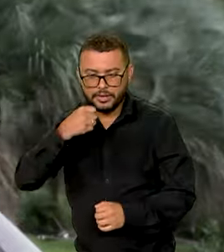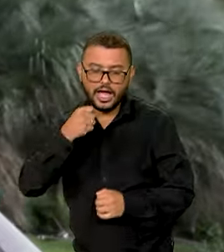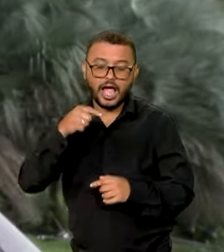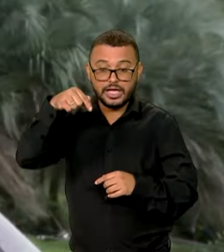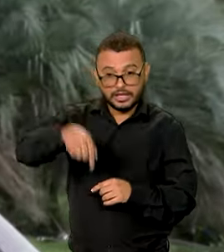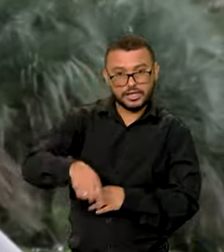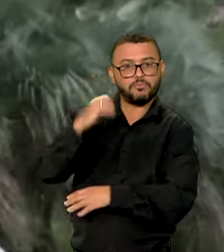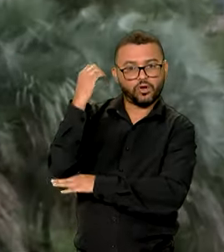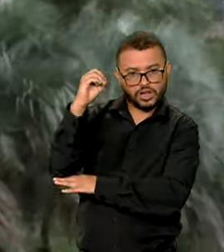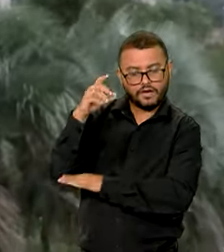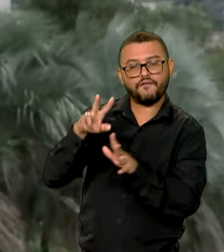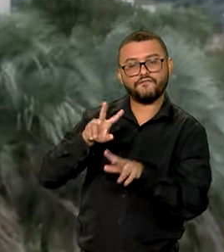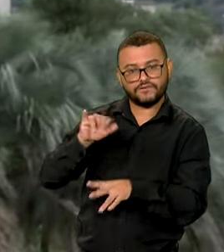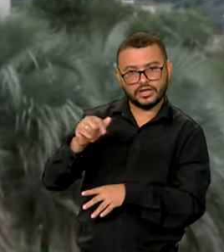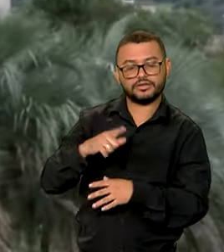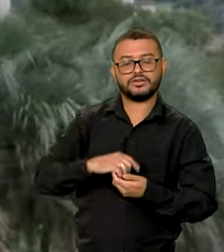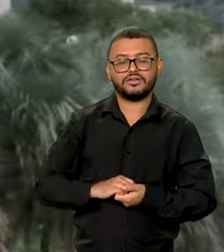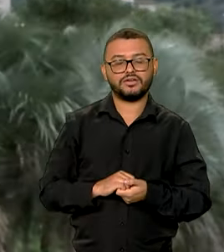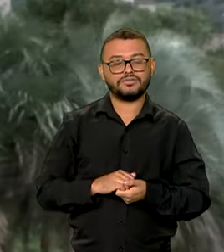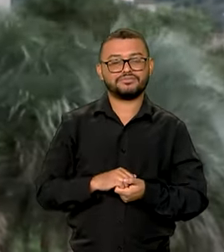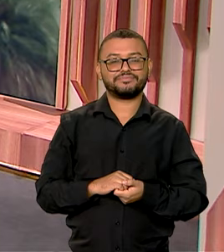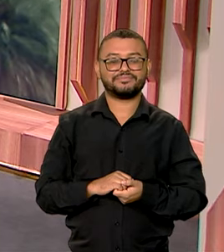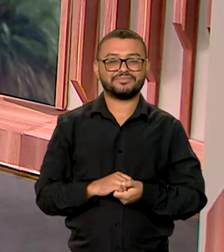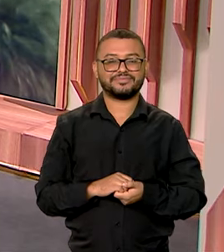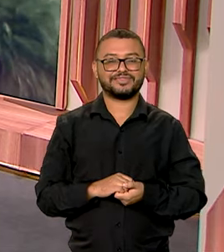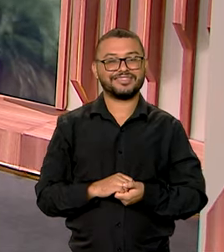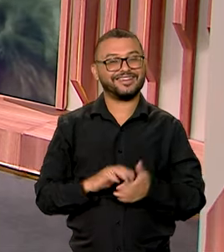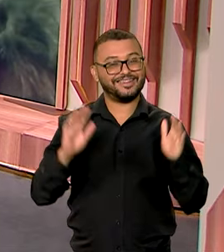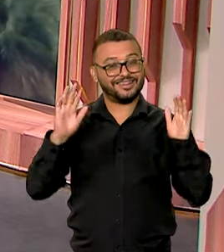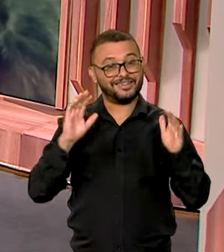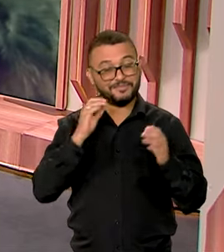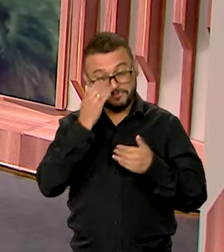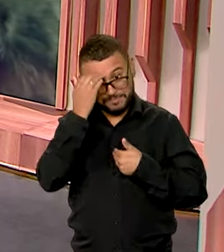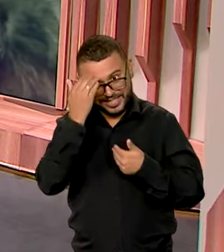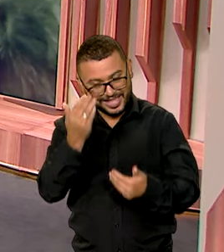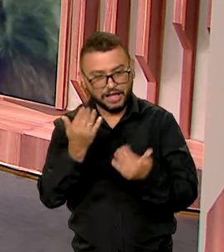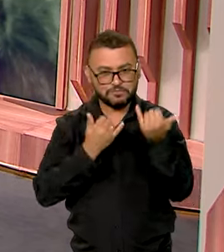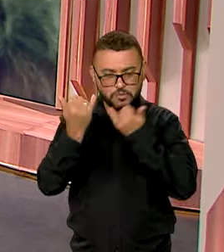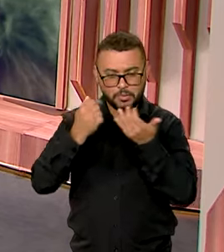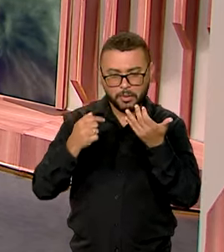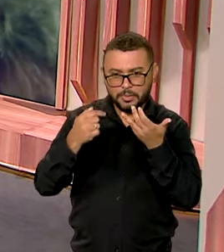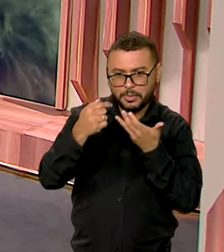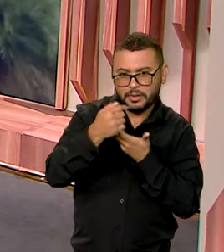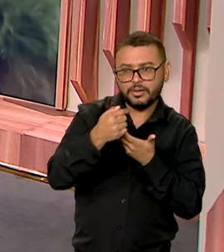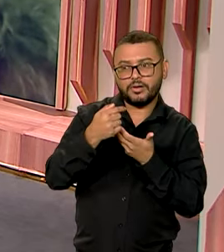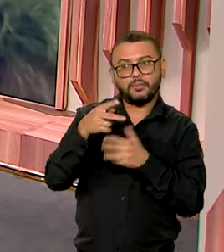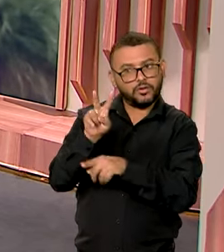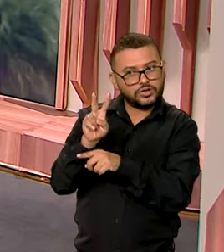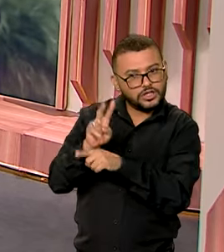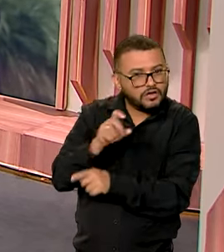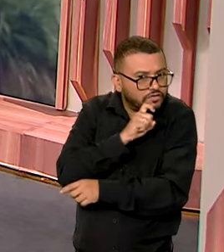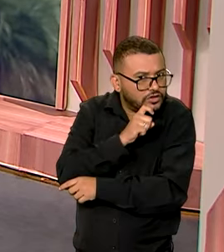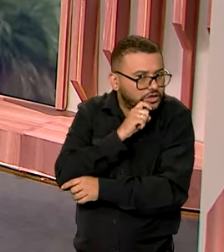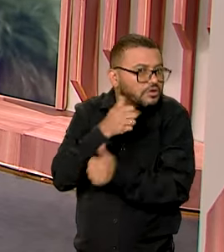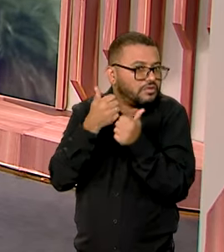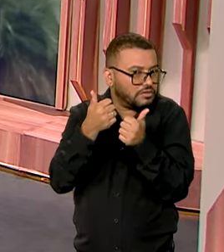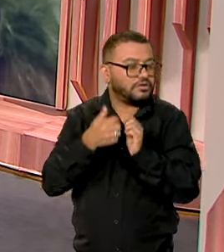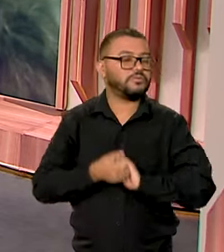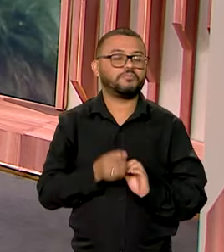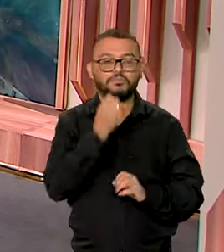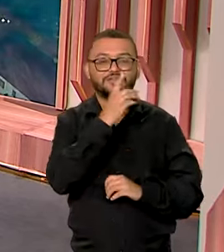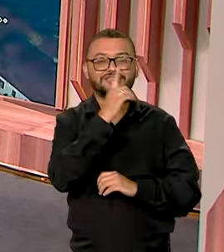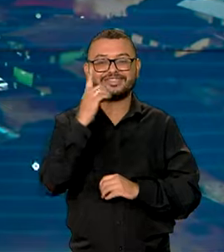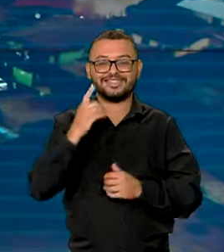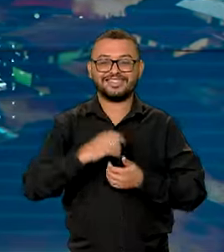aqui em Porto Alegre. Vanessa, volto com você. Ok, Luana, muito obrigada pelas informações. Protejam-se do frio aí, viu? Bom dia.